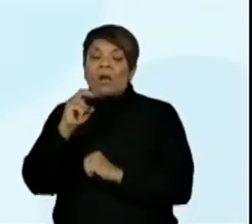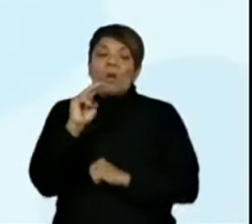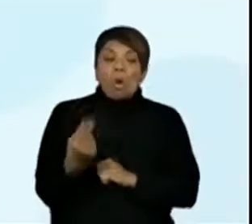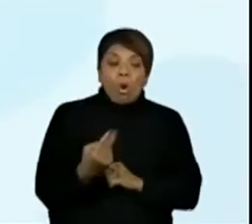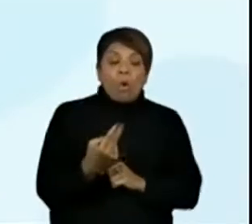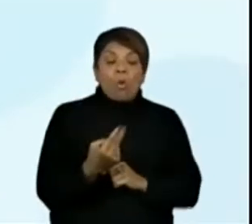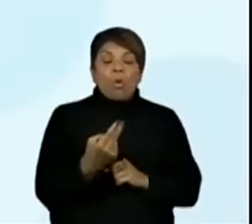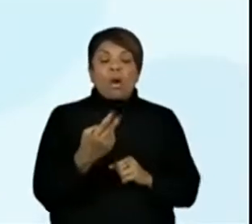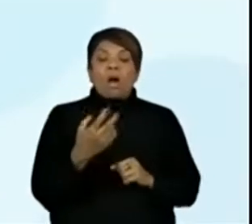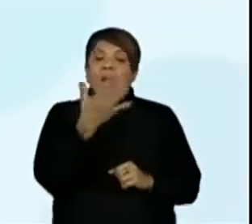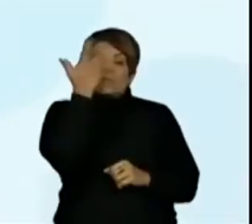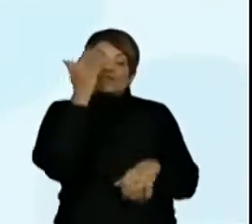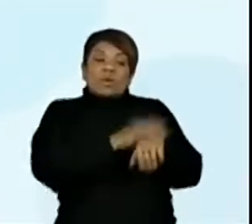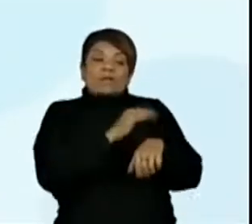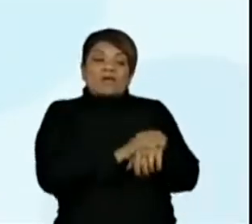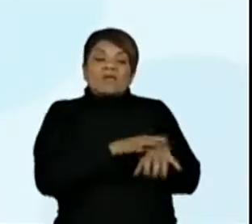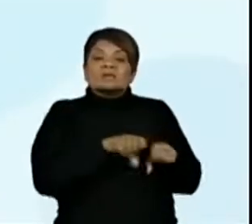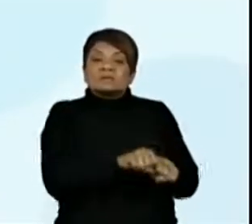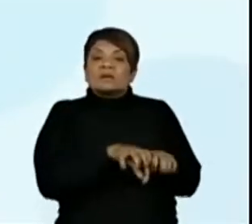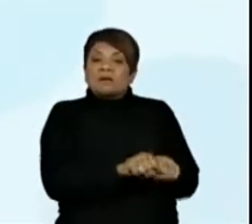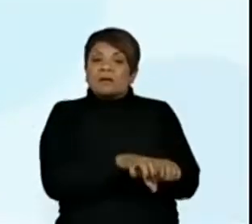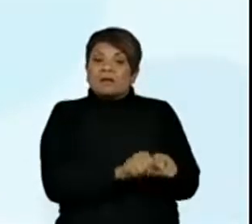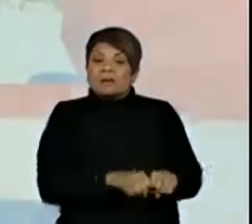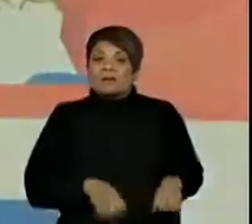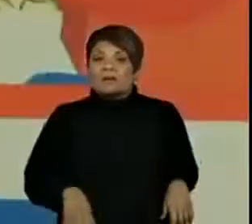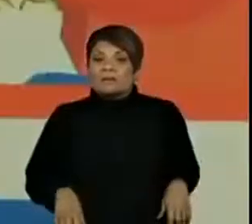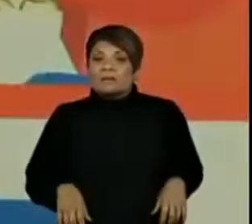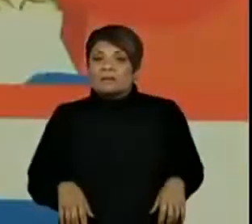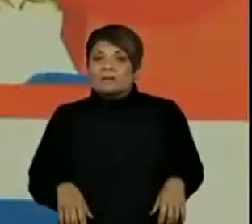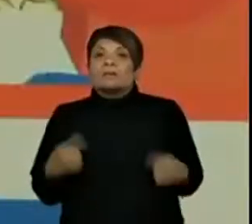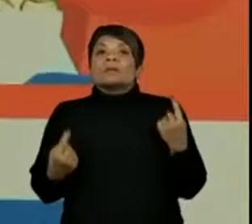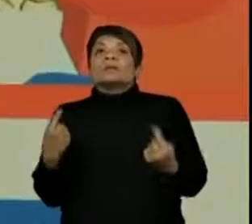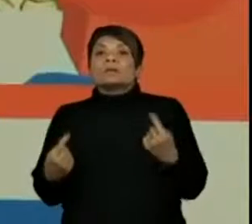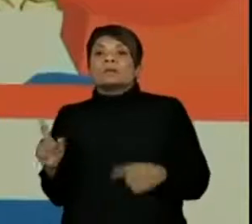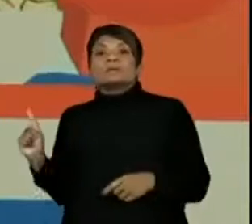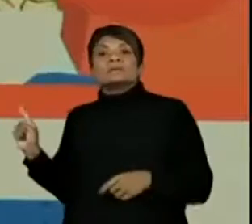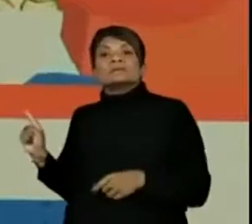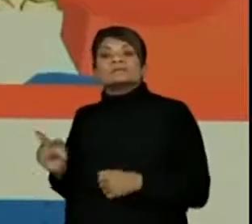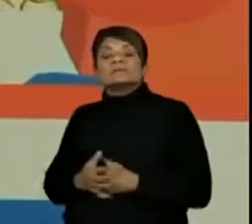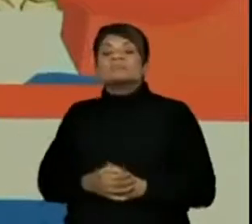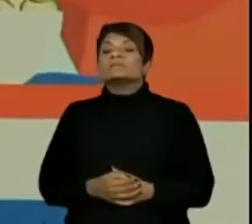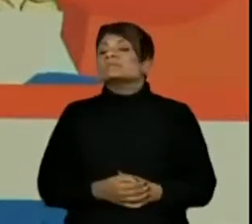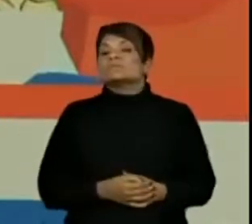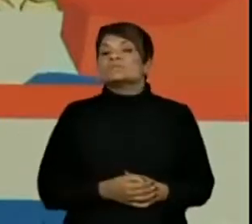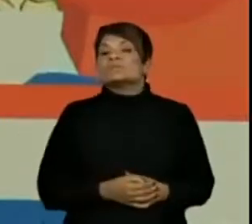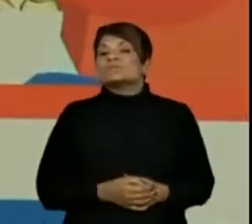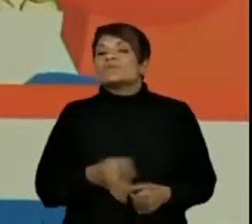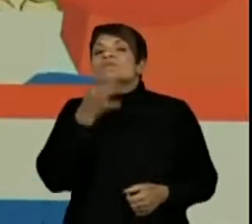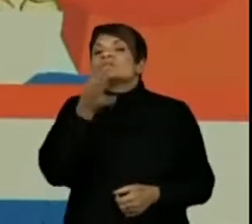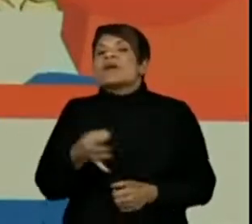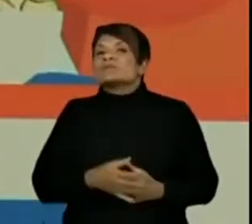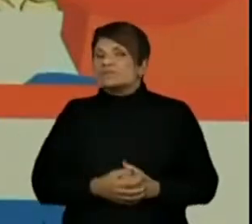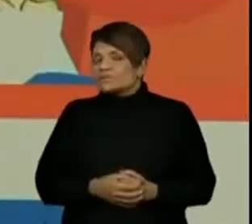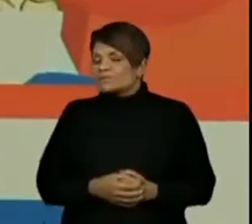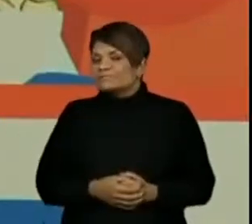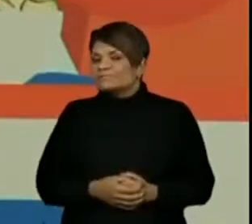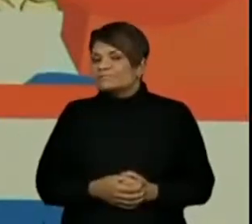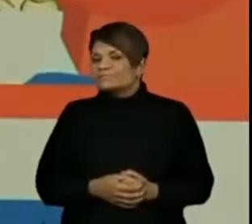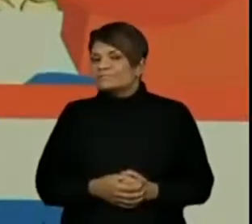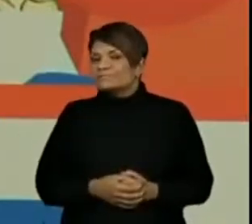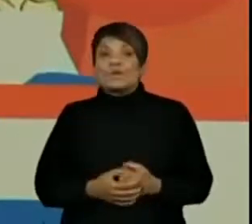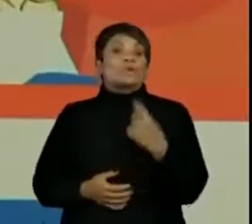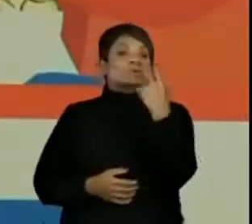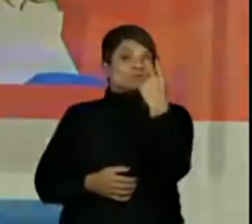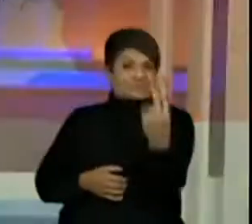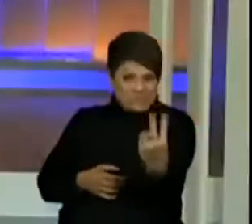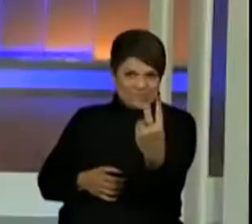Esse pão aqui, ó. Ele é caseiro ou industrializado? O que você acha? Os